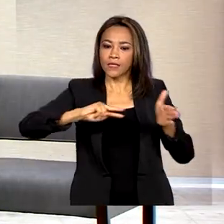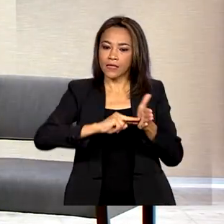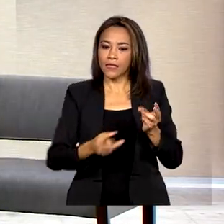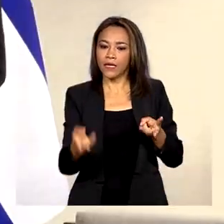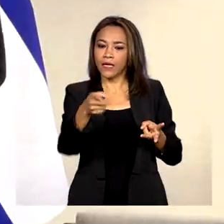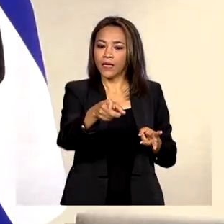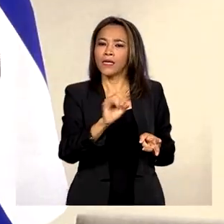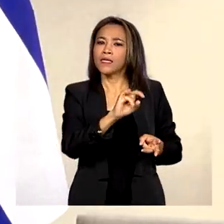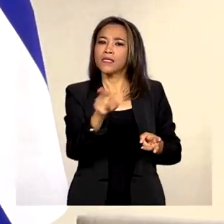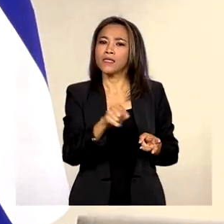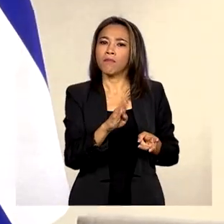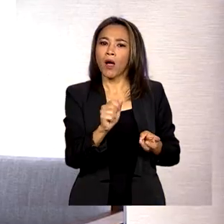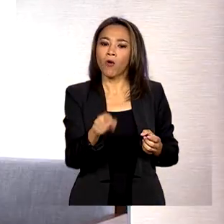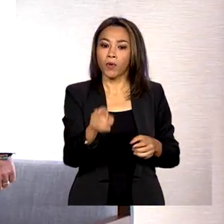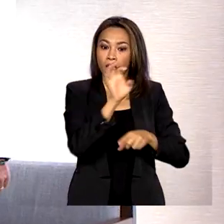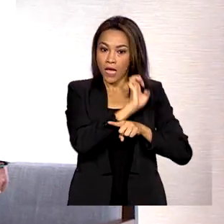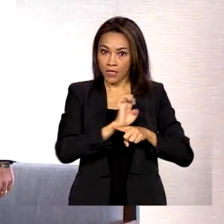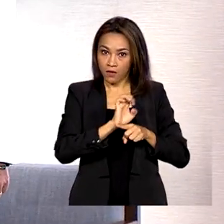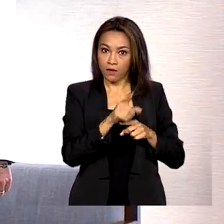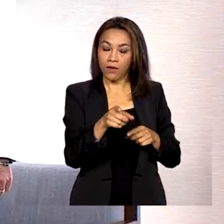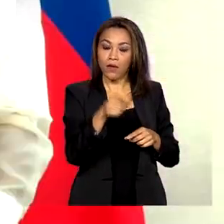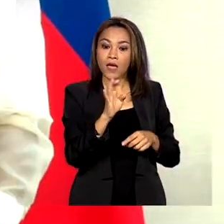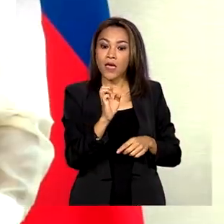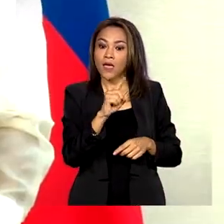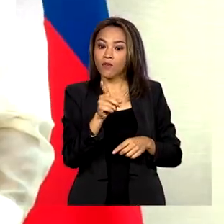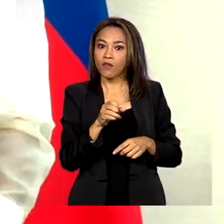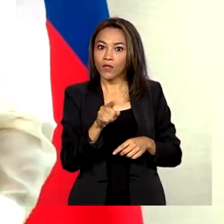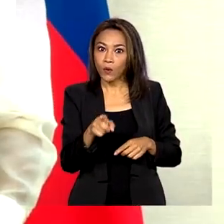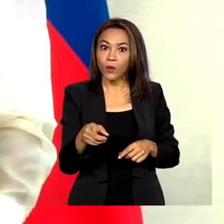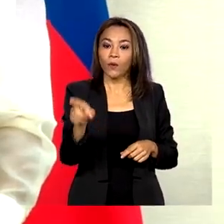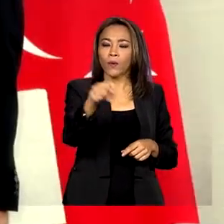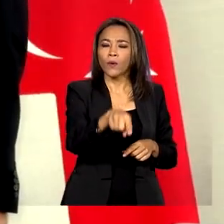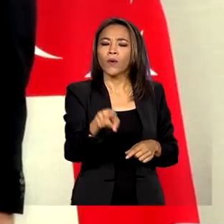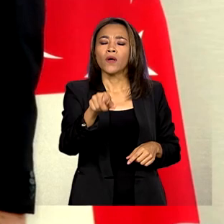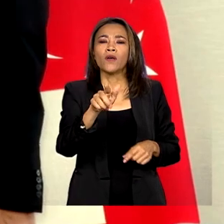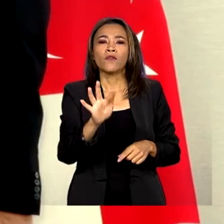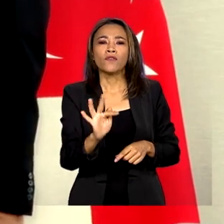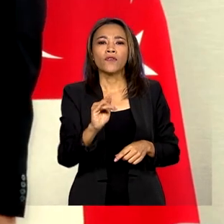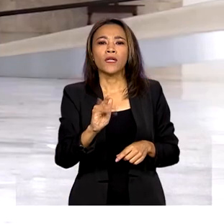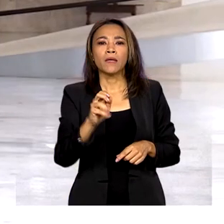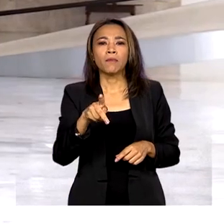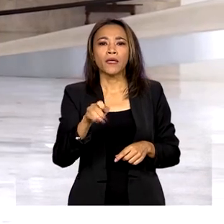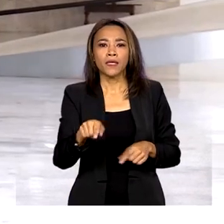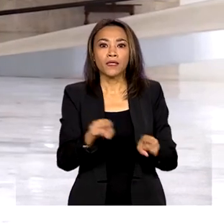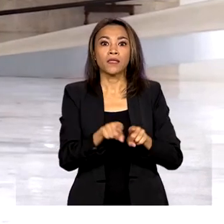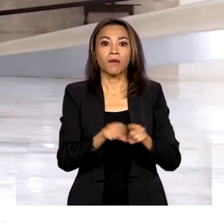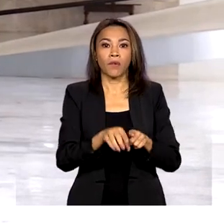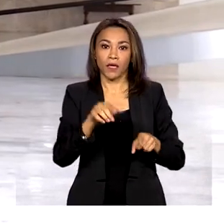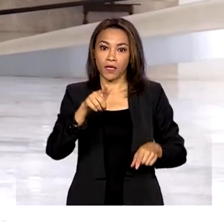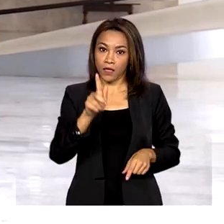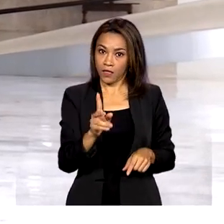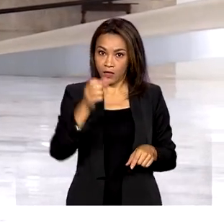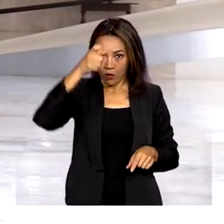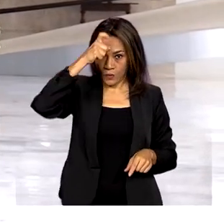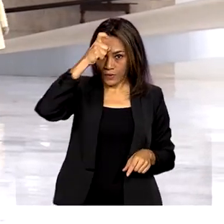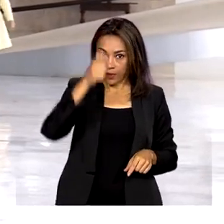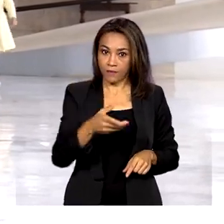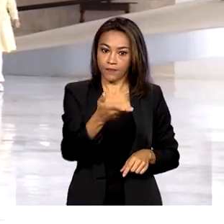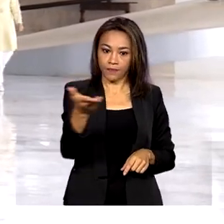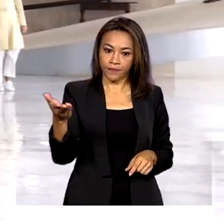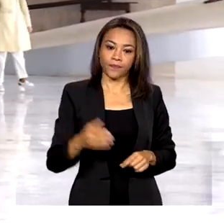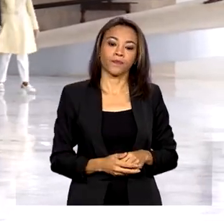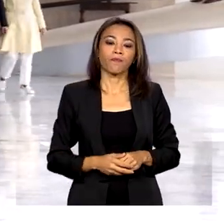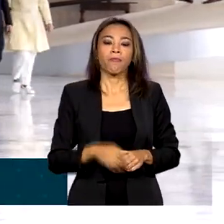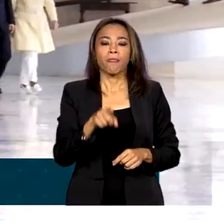Zimbábue, El Salvador, República Tcheca, Filipinas e Turquia. A entrega das cartas credenciais